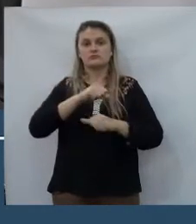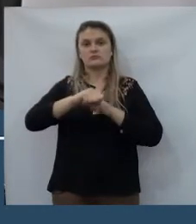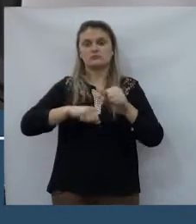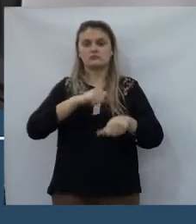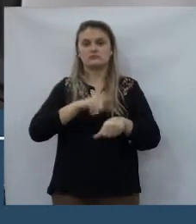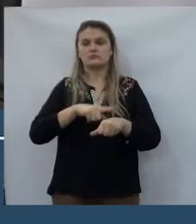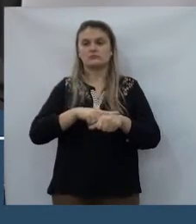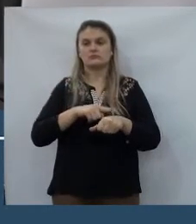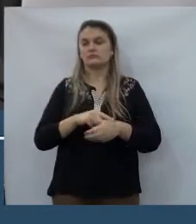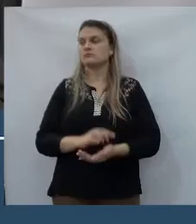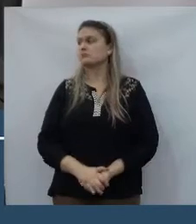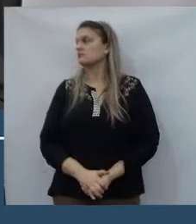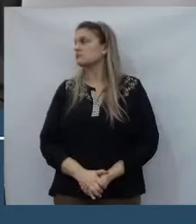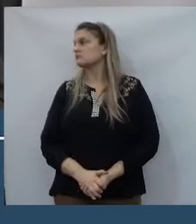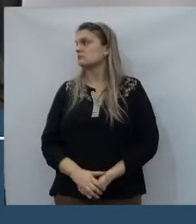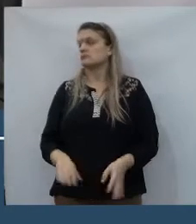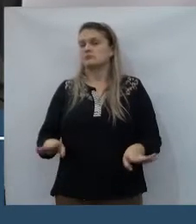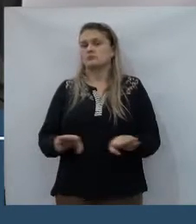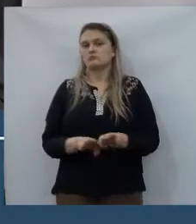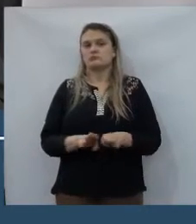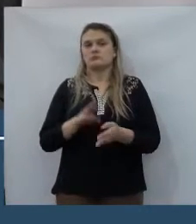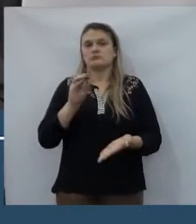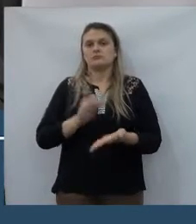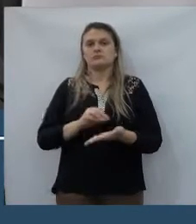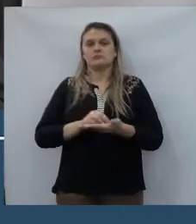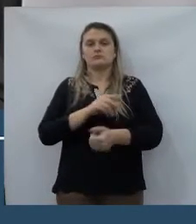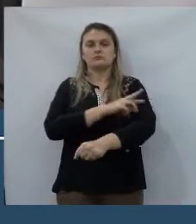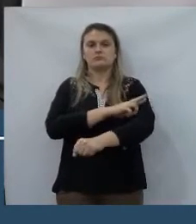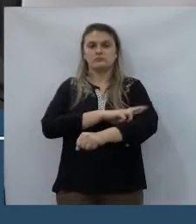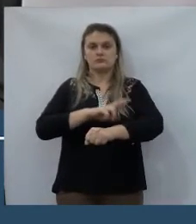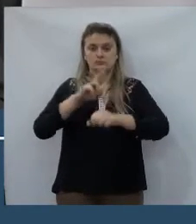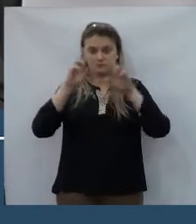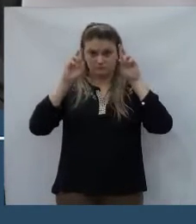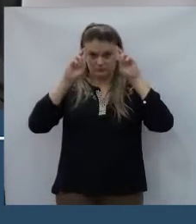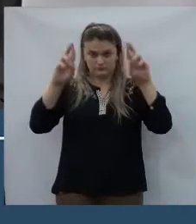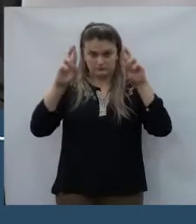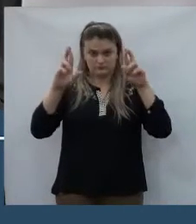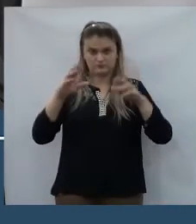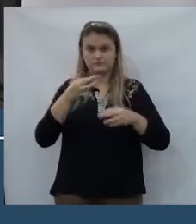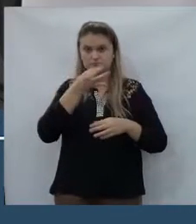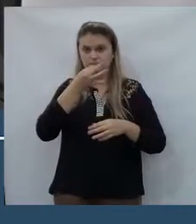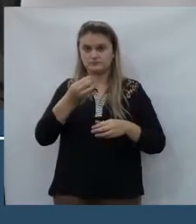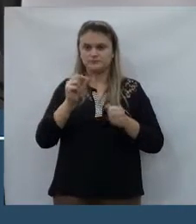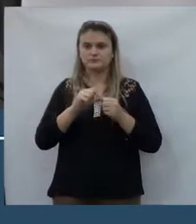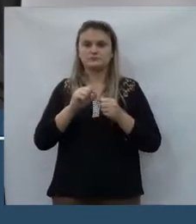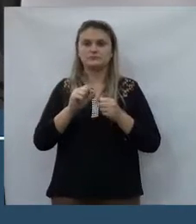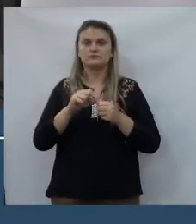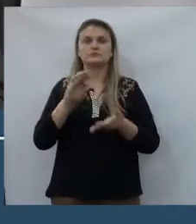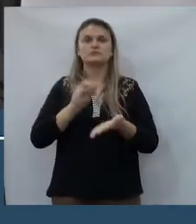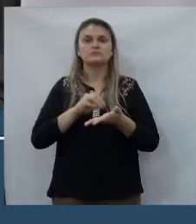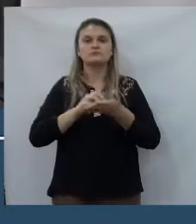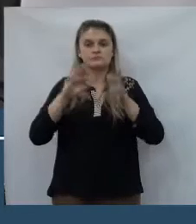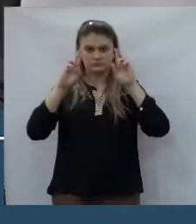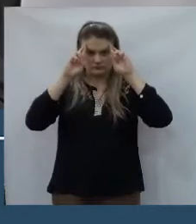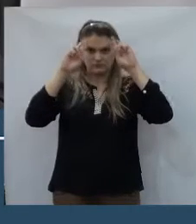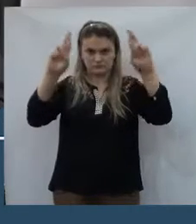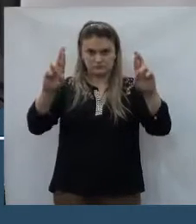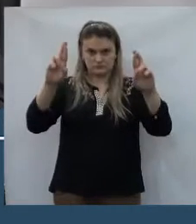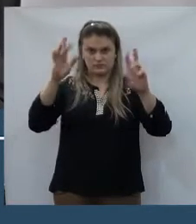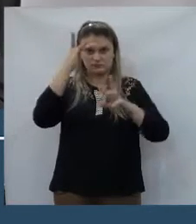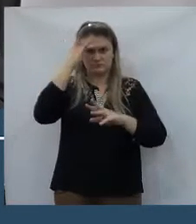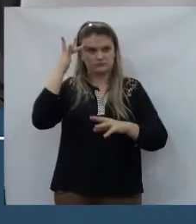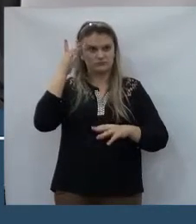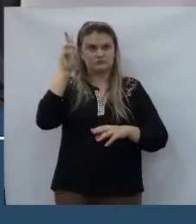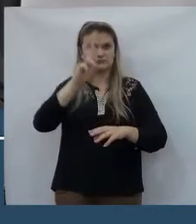troca de horários e isso é uma falta de consideração e uma falta de respeito com